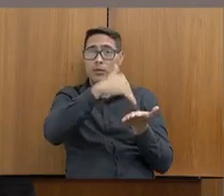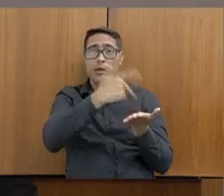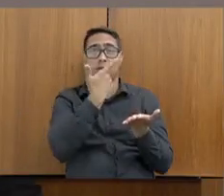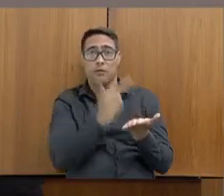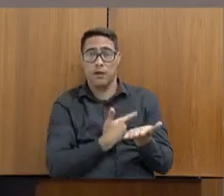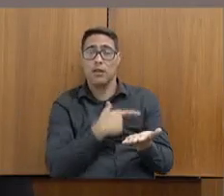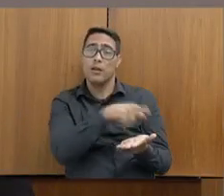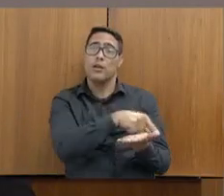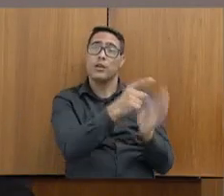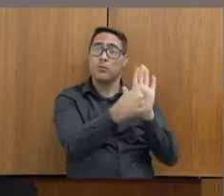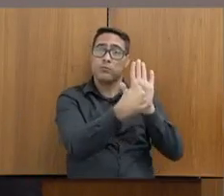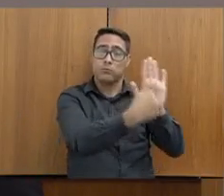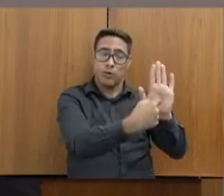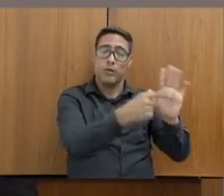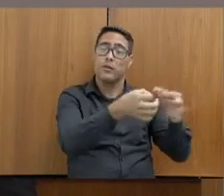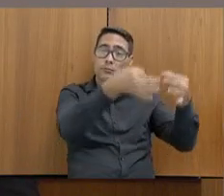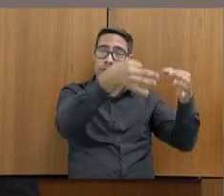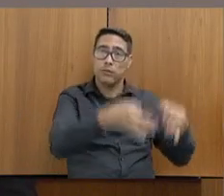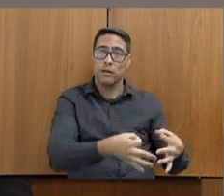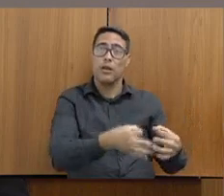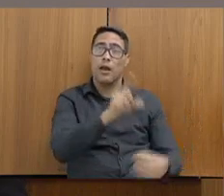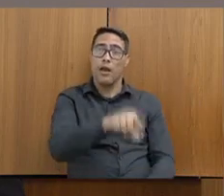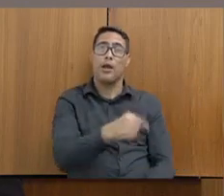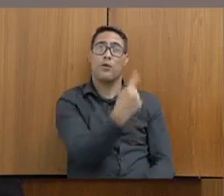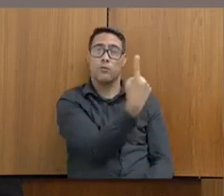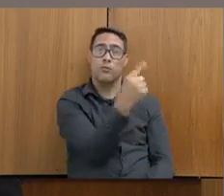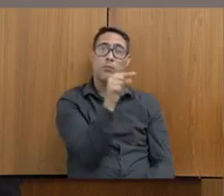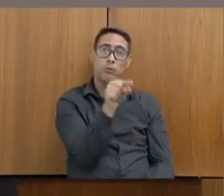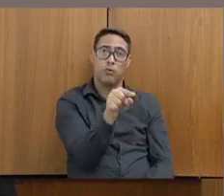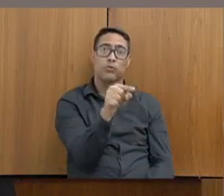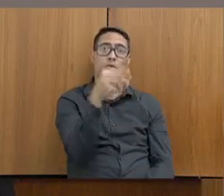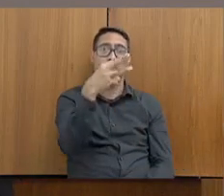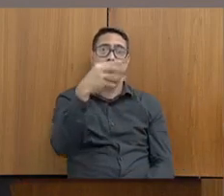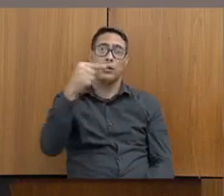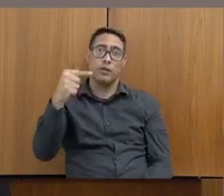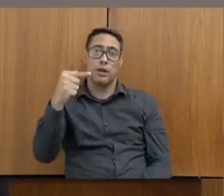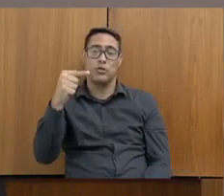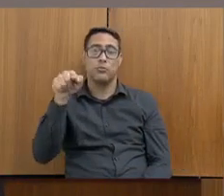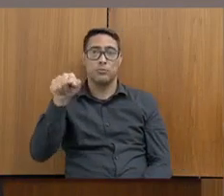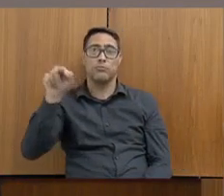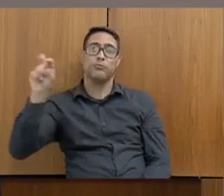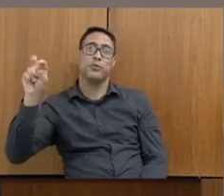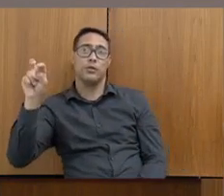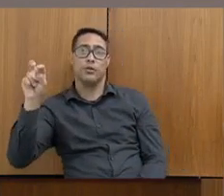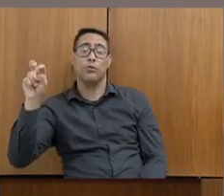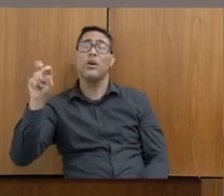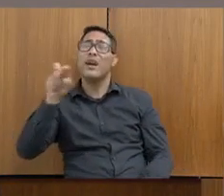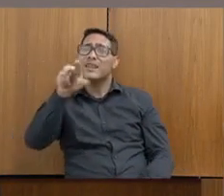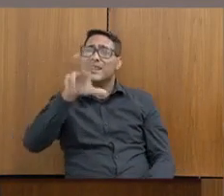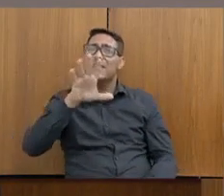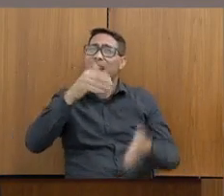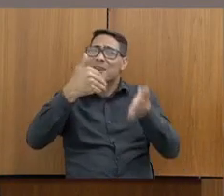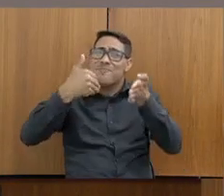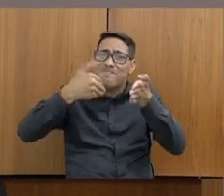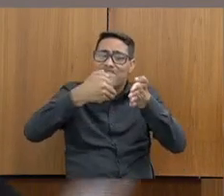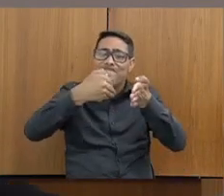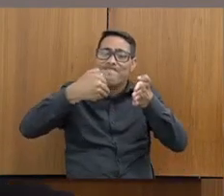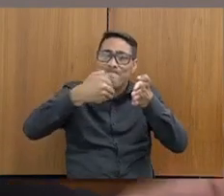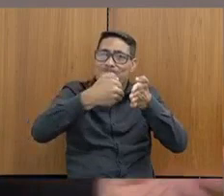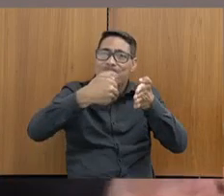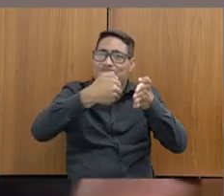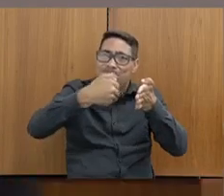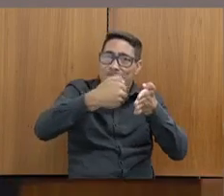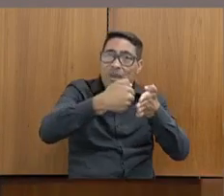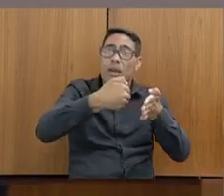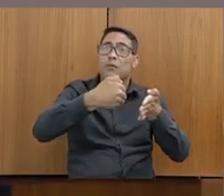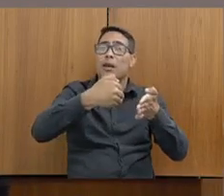o indicador deles é de 1,37,5. Ou seja, a gente está muito próximo daquilo que o Conselho pede